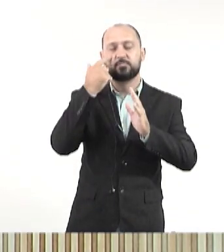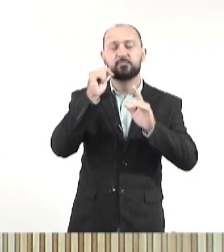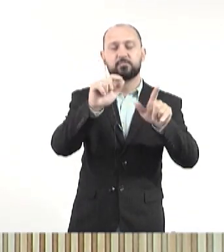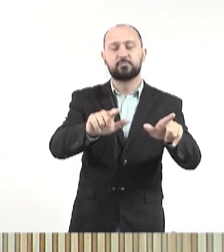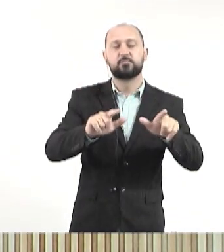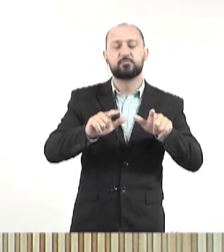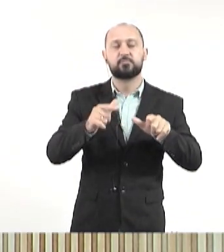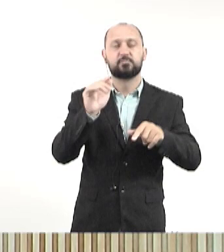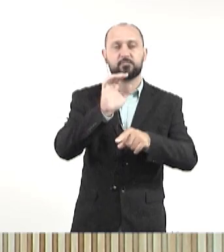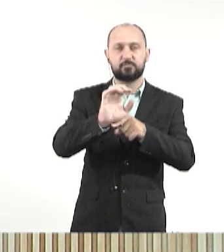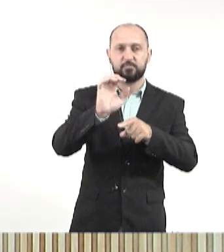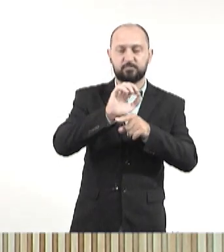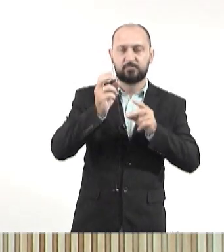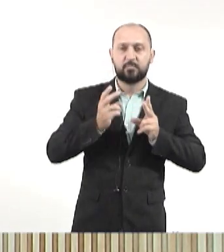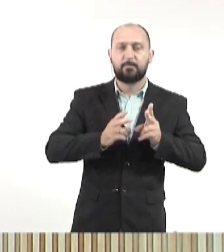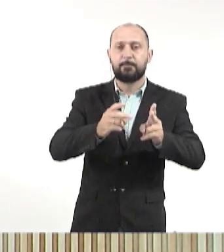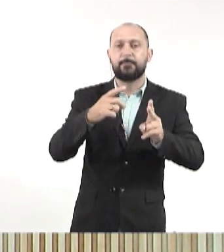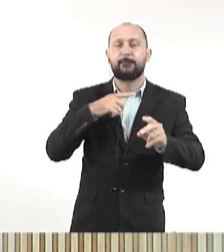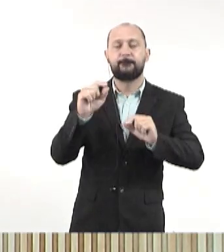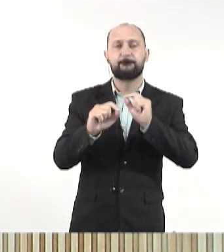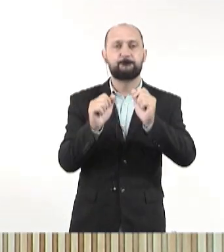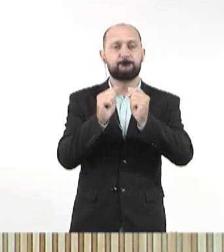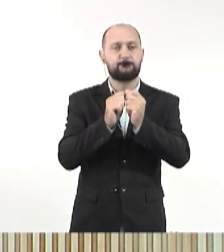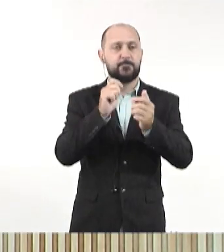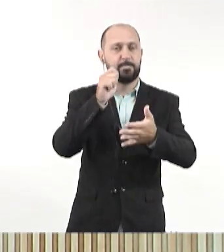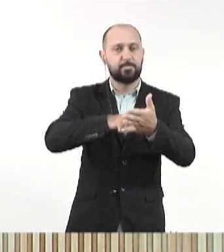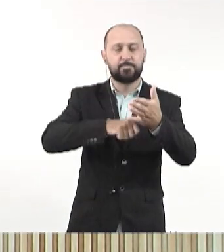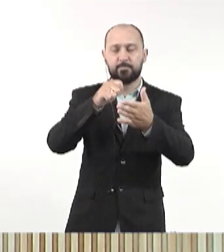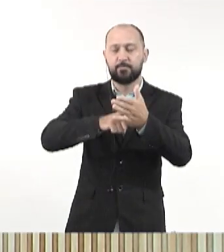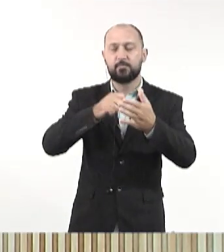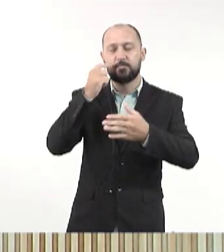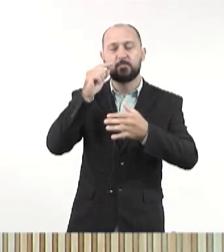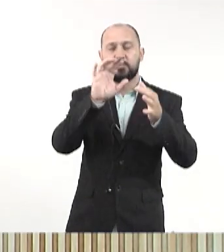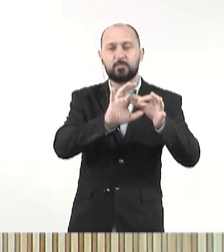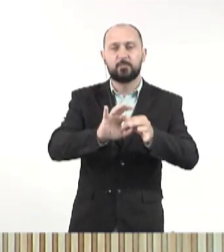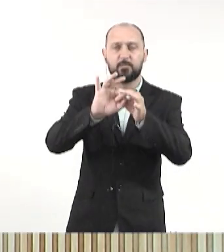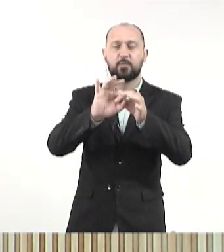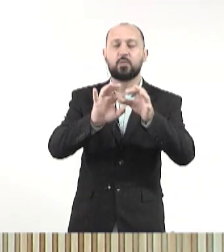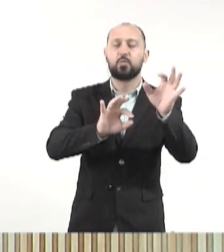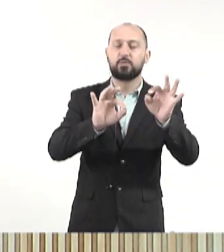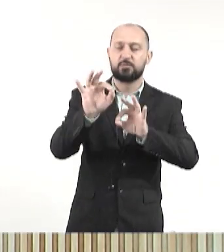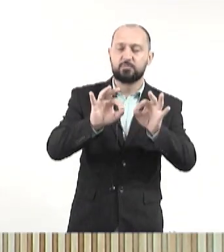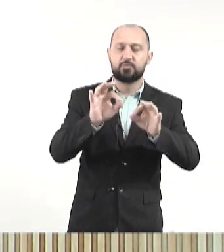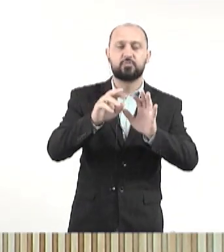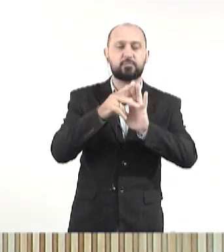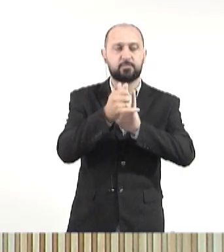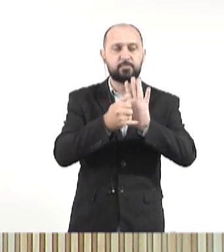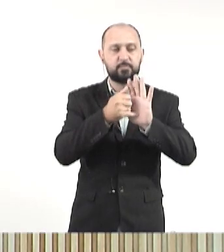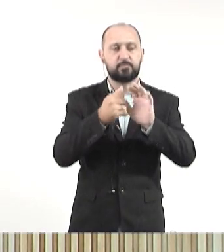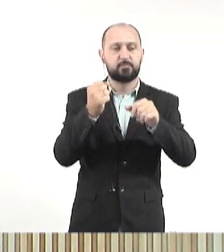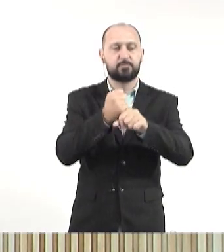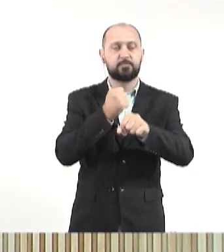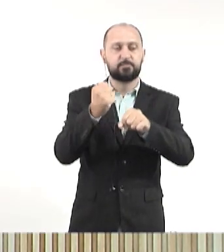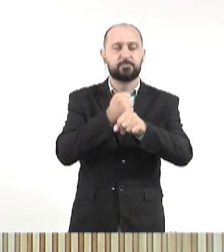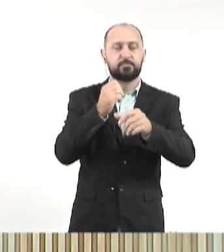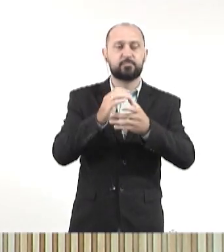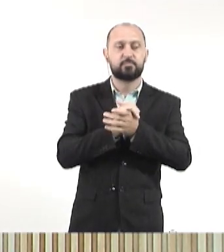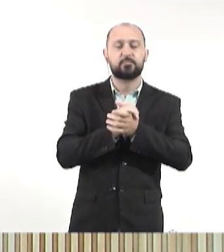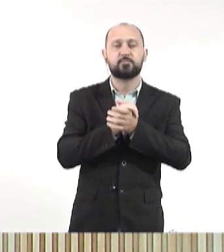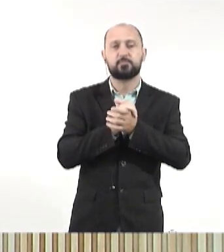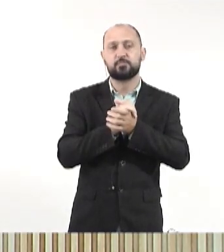esse certificado que o Estado continua obtendo convênios com a União para construção de projetos, construção de obras,